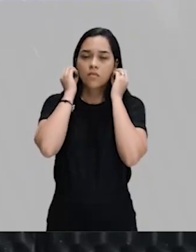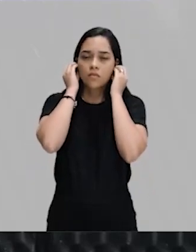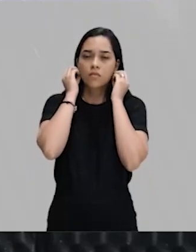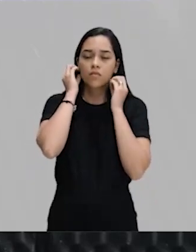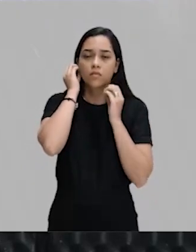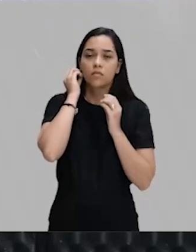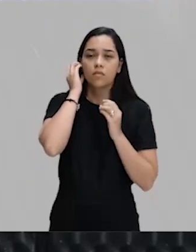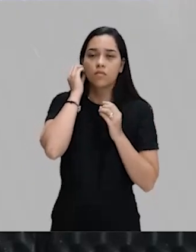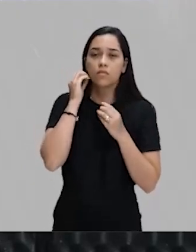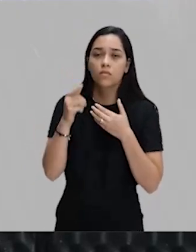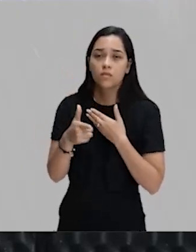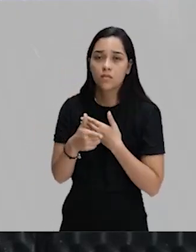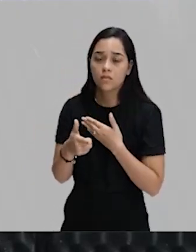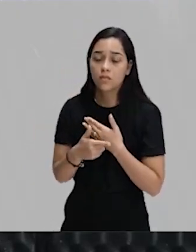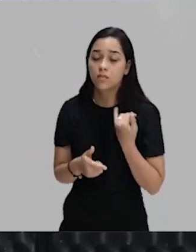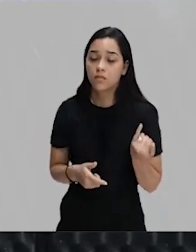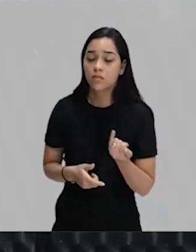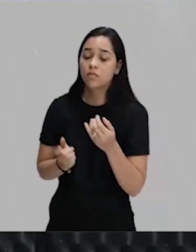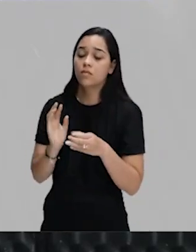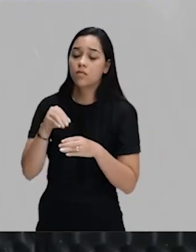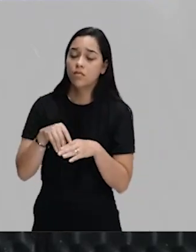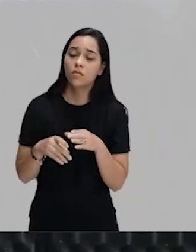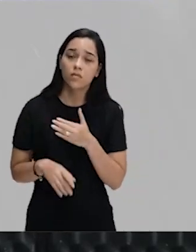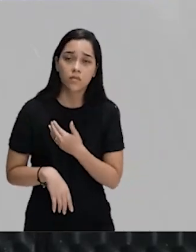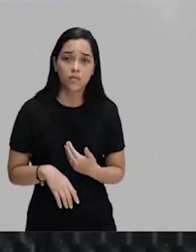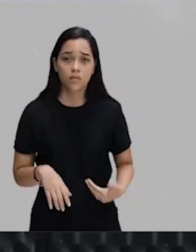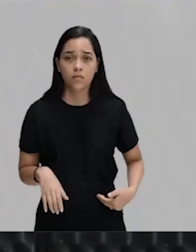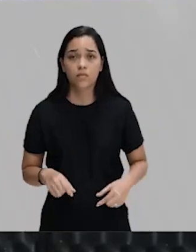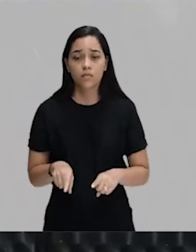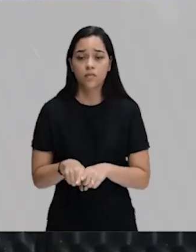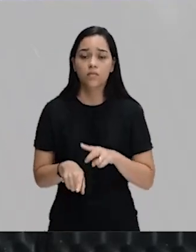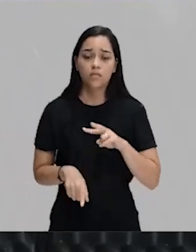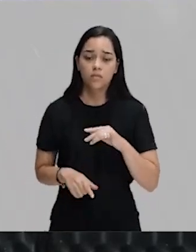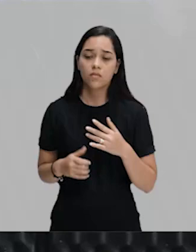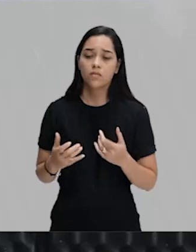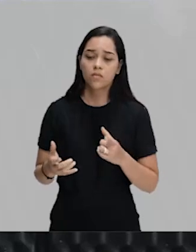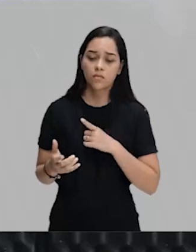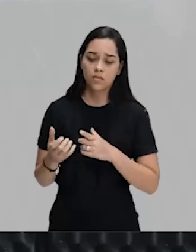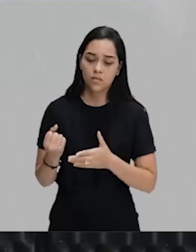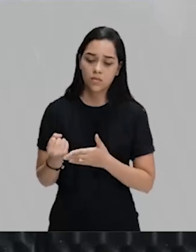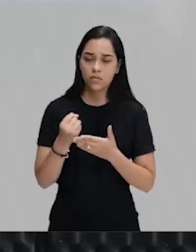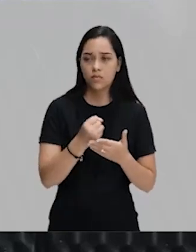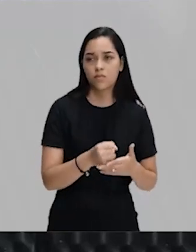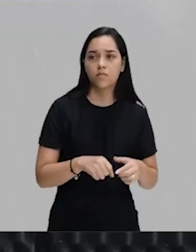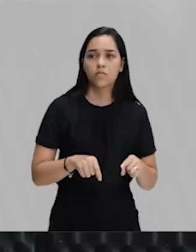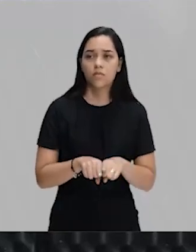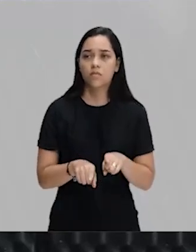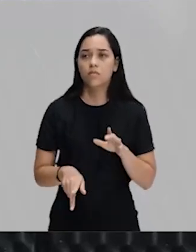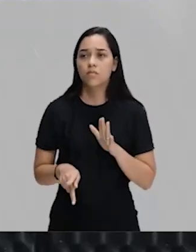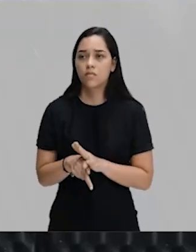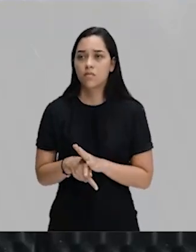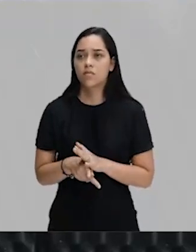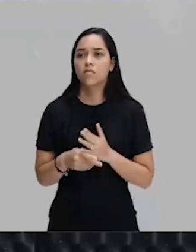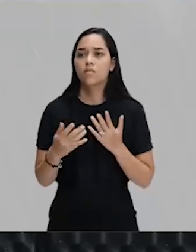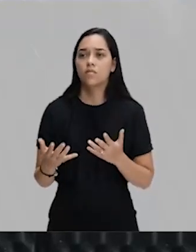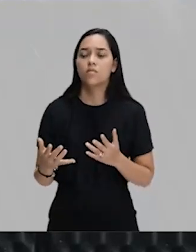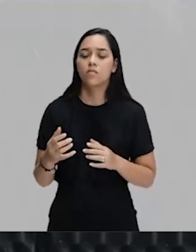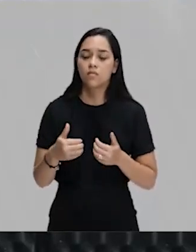papel de importância dentro dessa Estado Imperial. e que vai, de certa forma, contribuir também para o exército